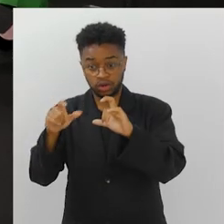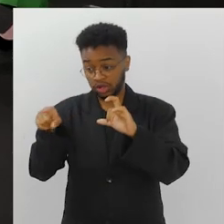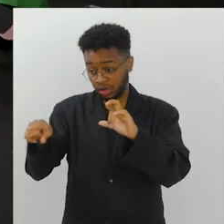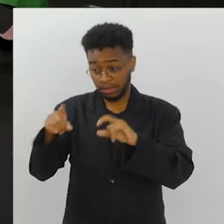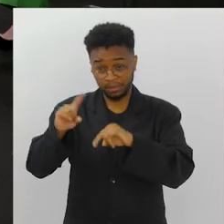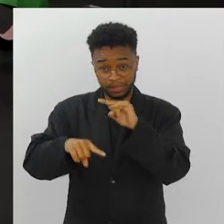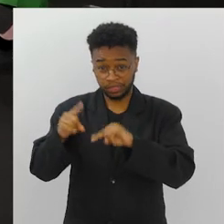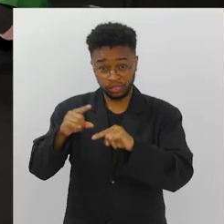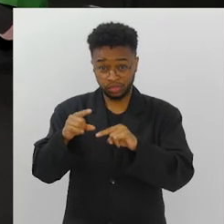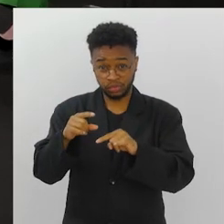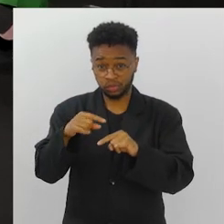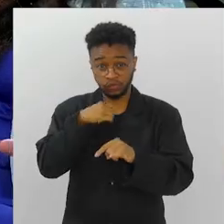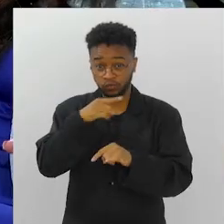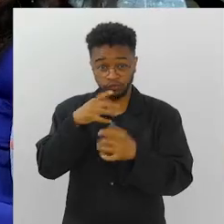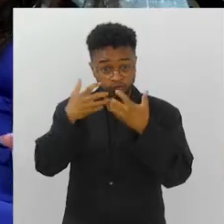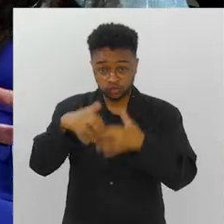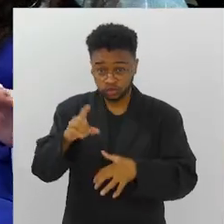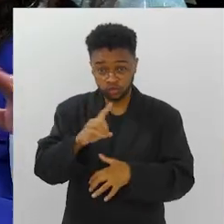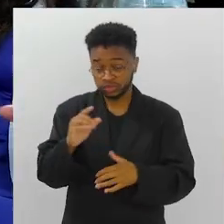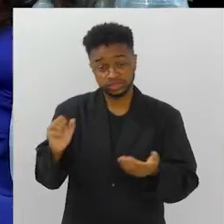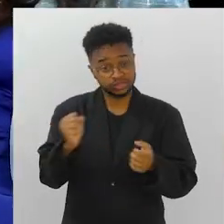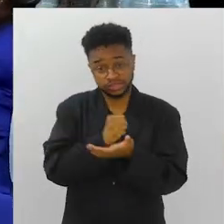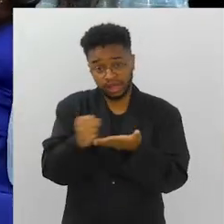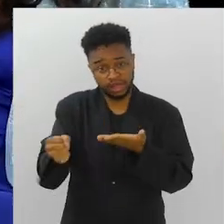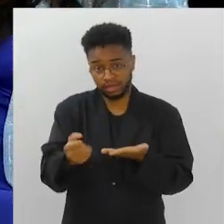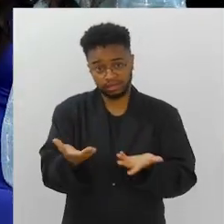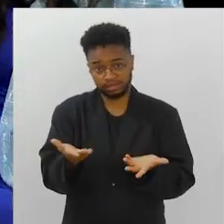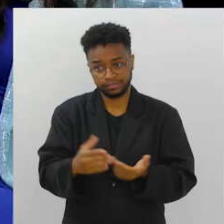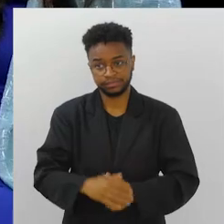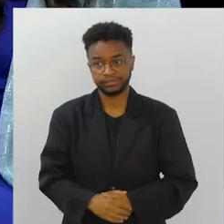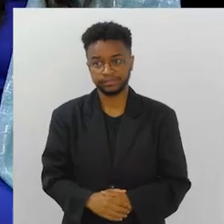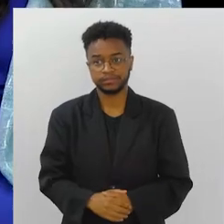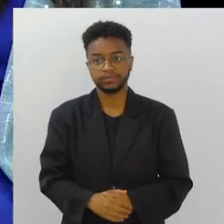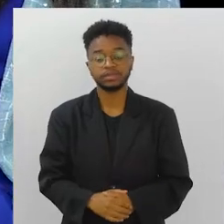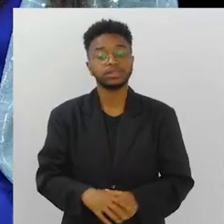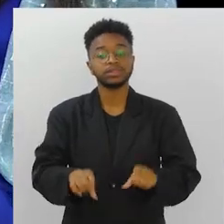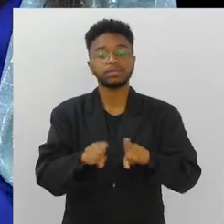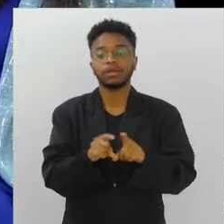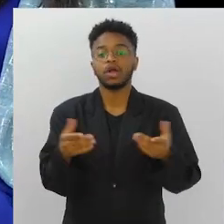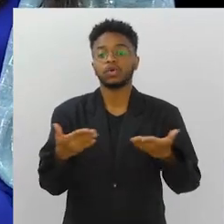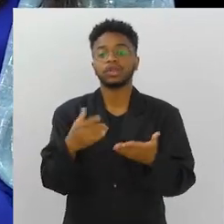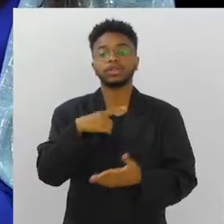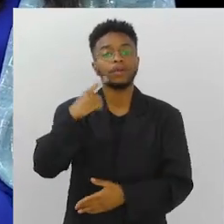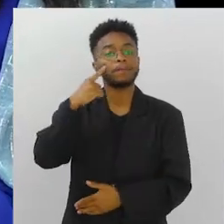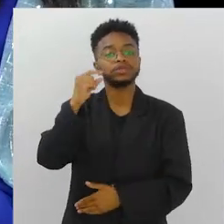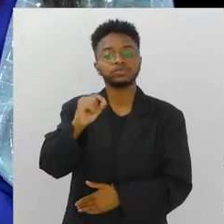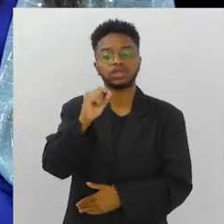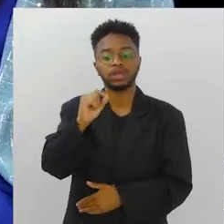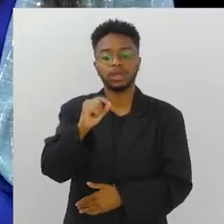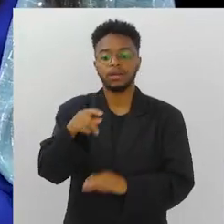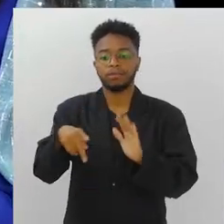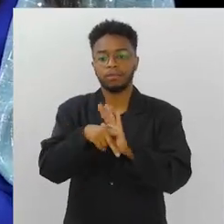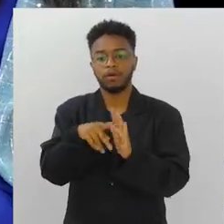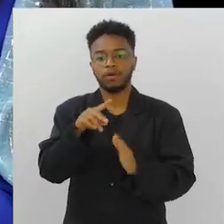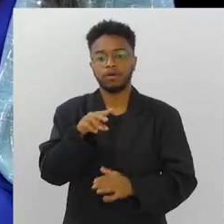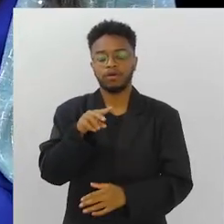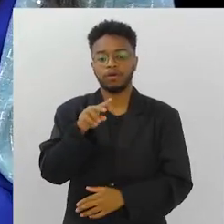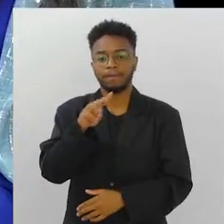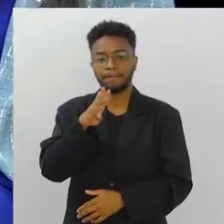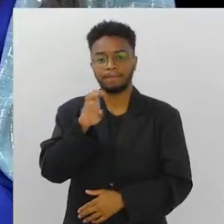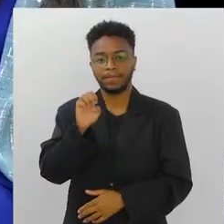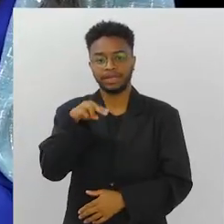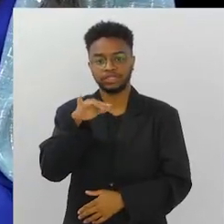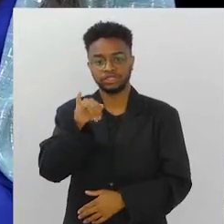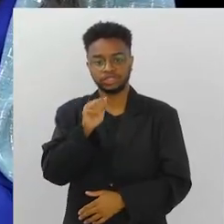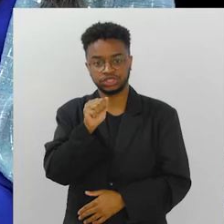aquela bobina não prestou, acabou a Já era, não tem recordação. E aí você tem o pensamento do Walter Benjamin, que é um autor que fala